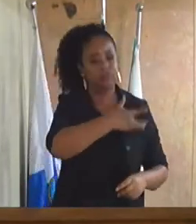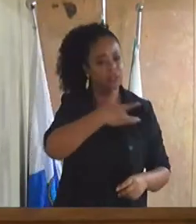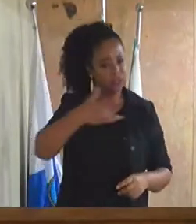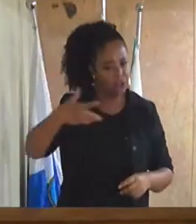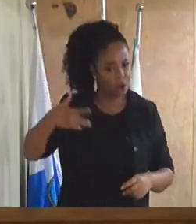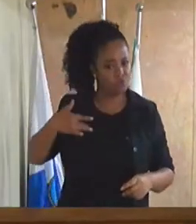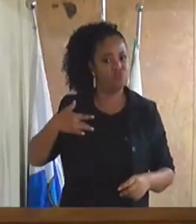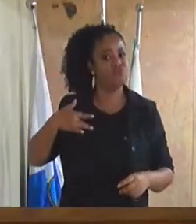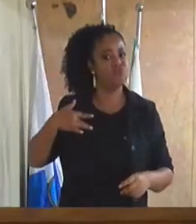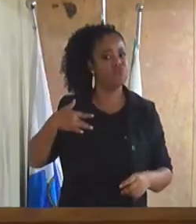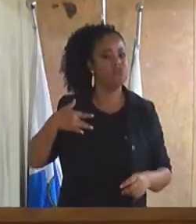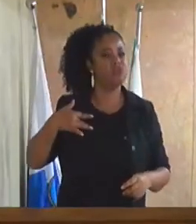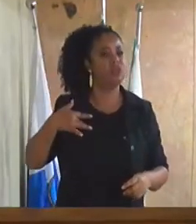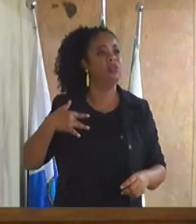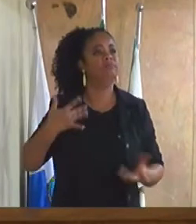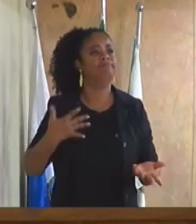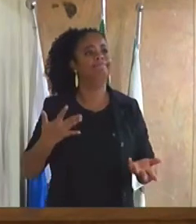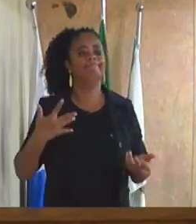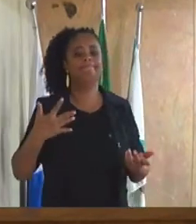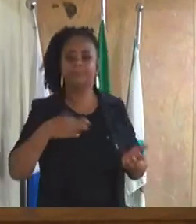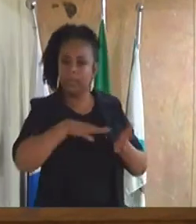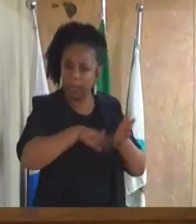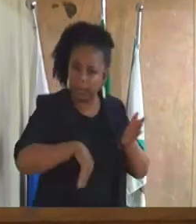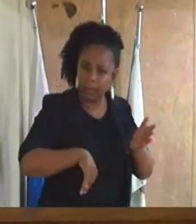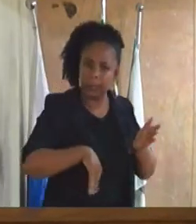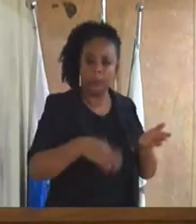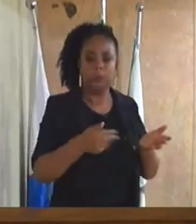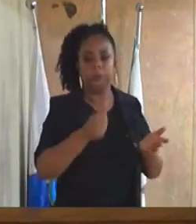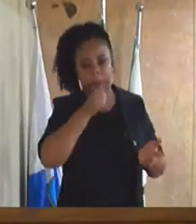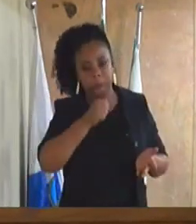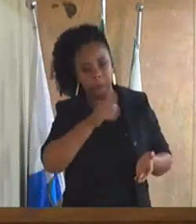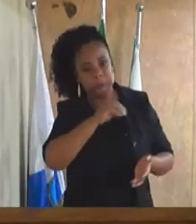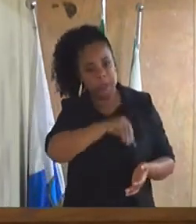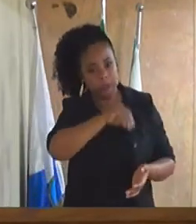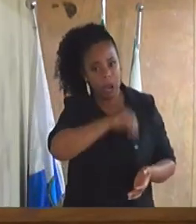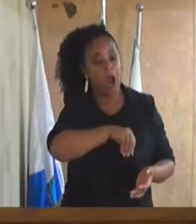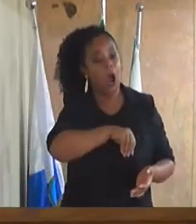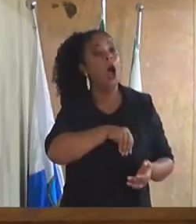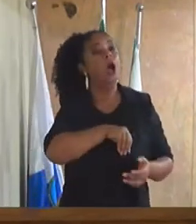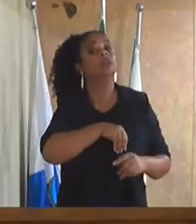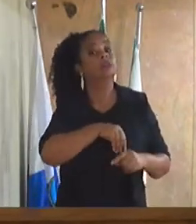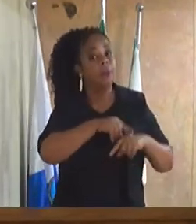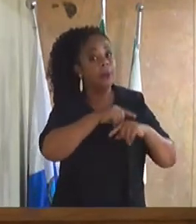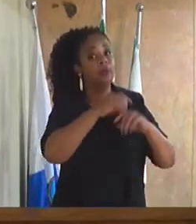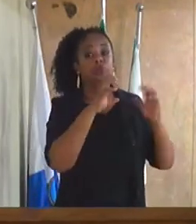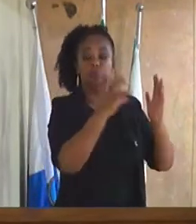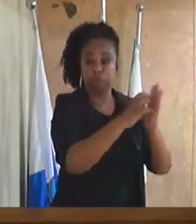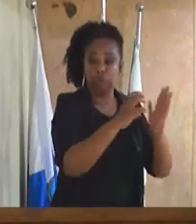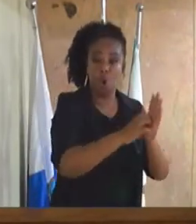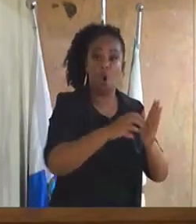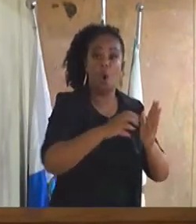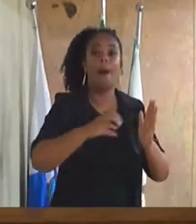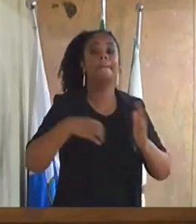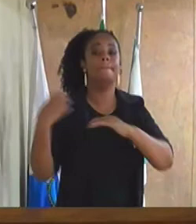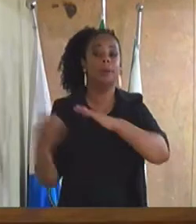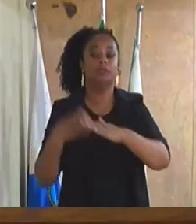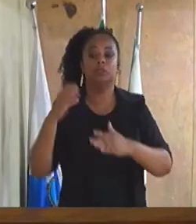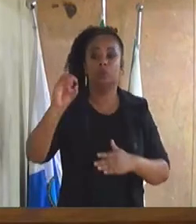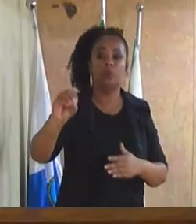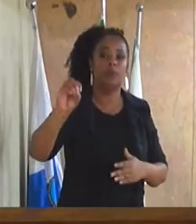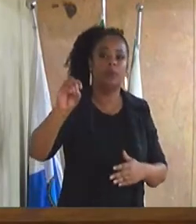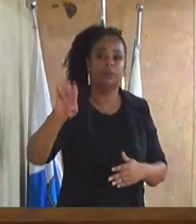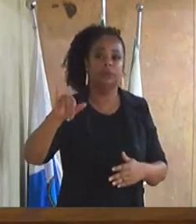excelência externou aqui e aos funcionários da objetiva sem receber trabalho no cemitério